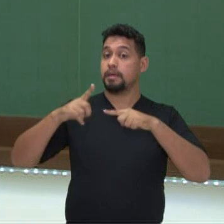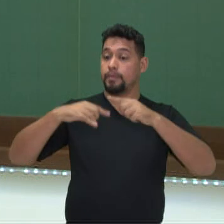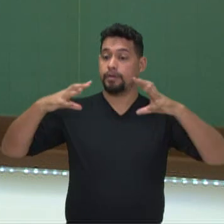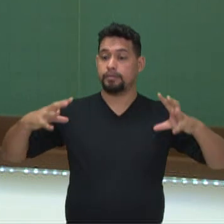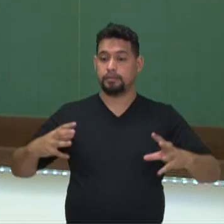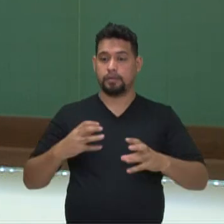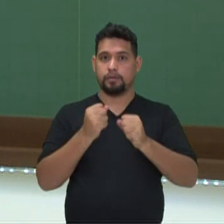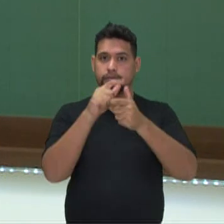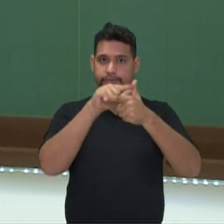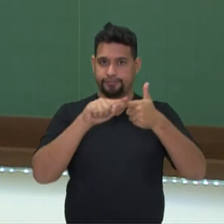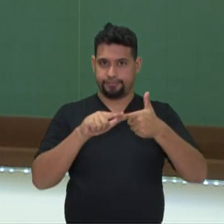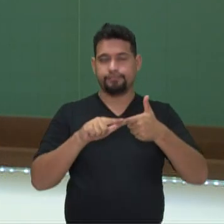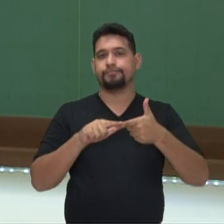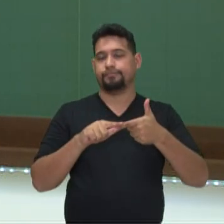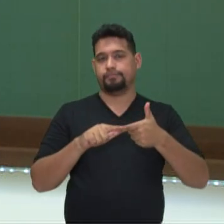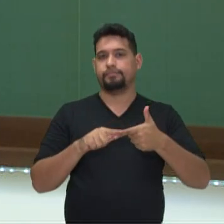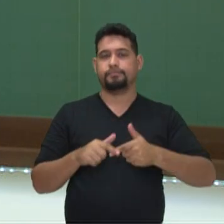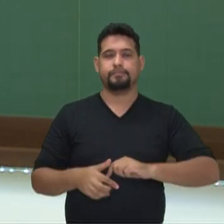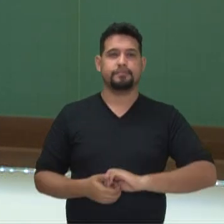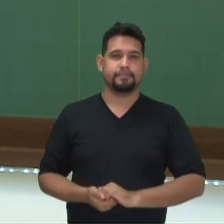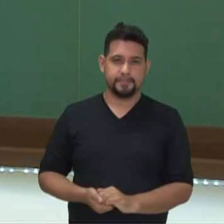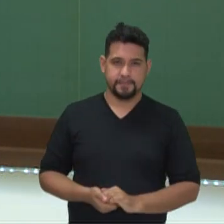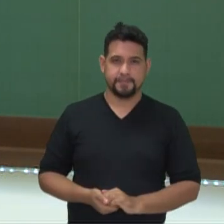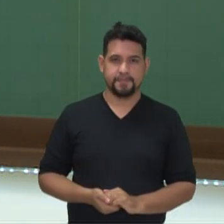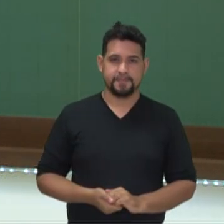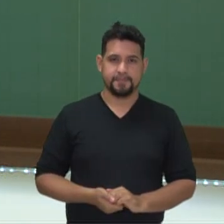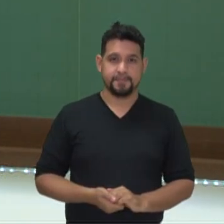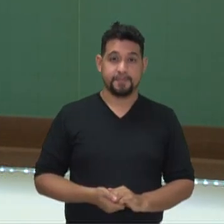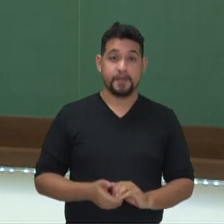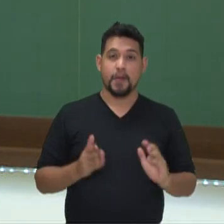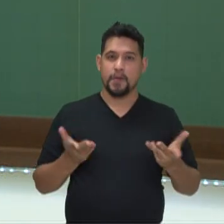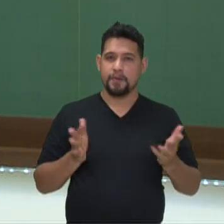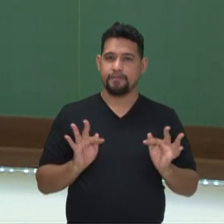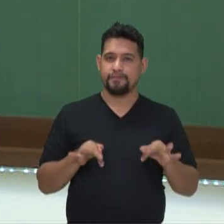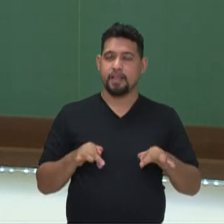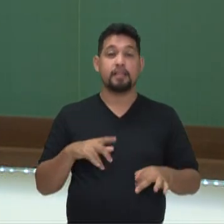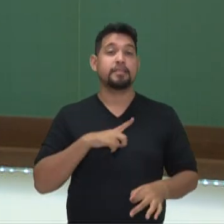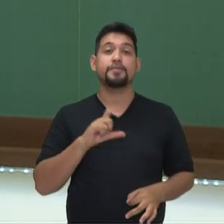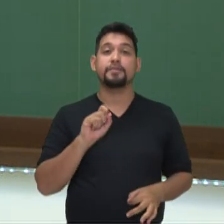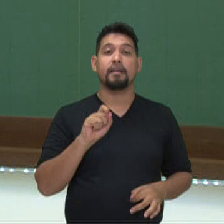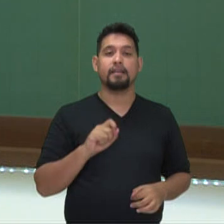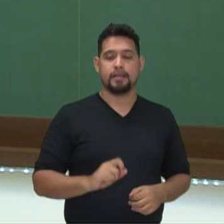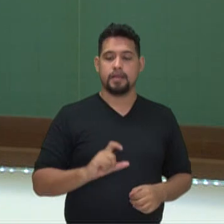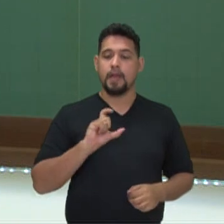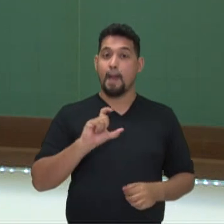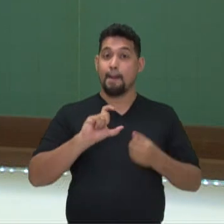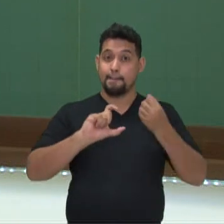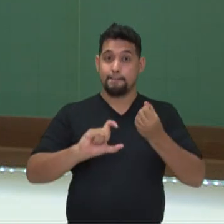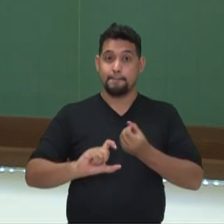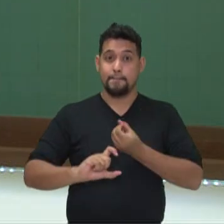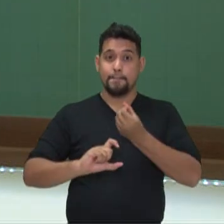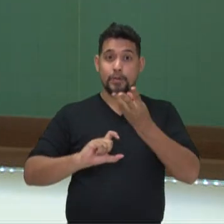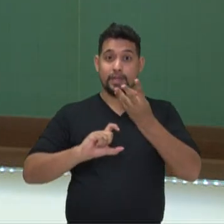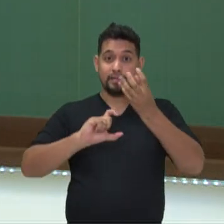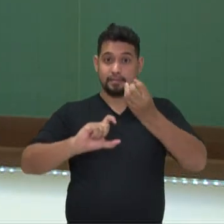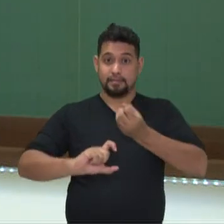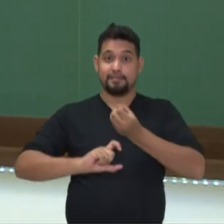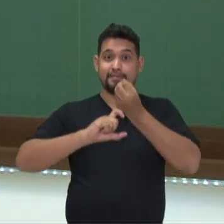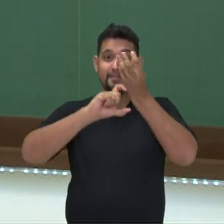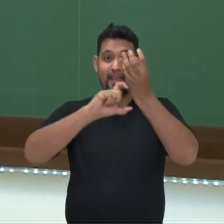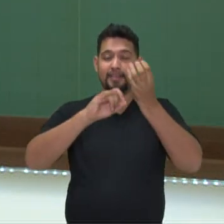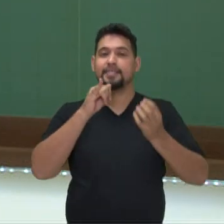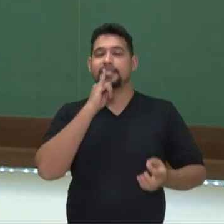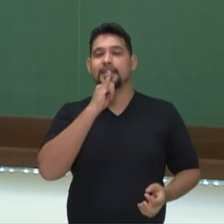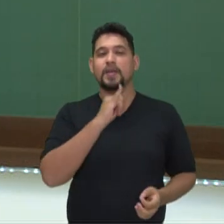fazer a divisão. Ok? E por fim, nós temos a potência de potência. Ou seja, nós temos